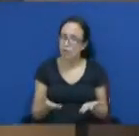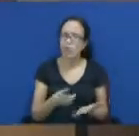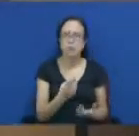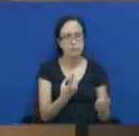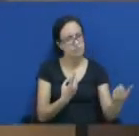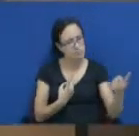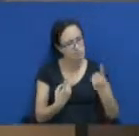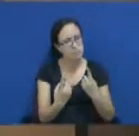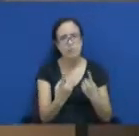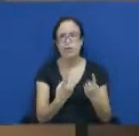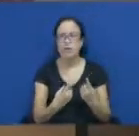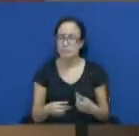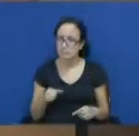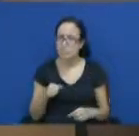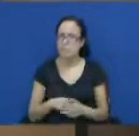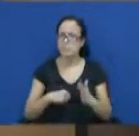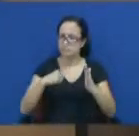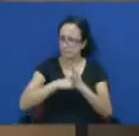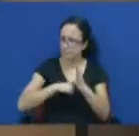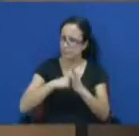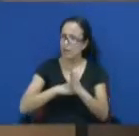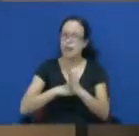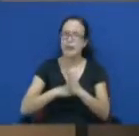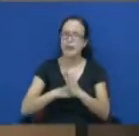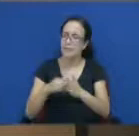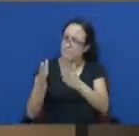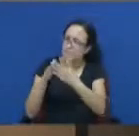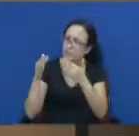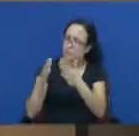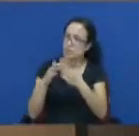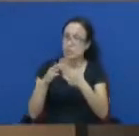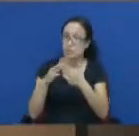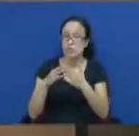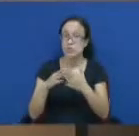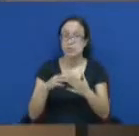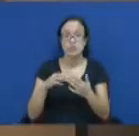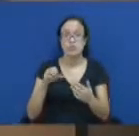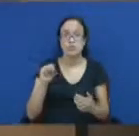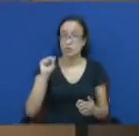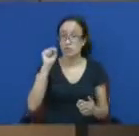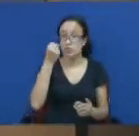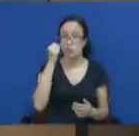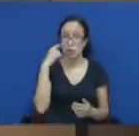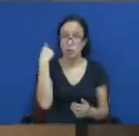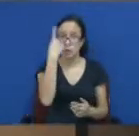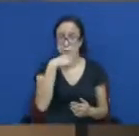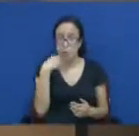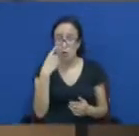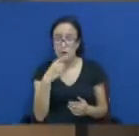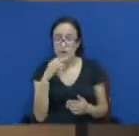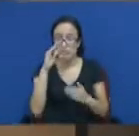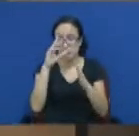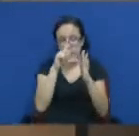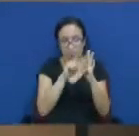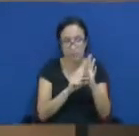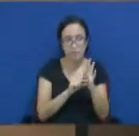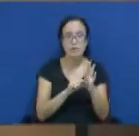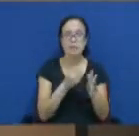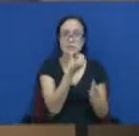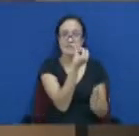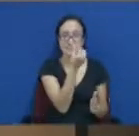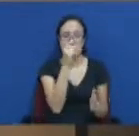defender a nossa redução de jornada de oito para seis horas por dia. E pedimos a colaboração dos senhores vereadores também,